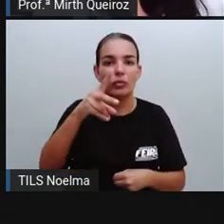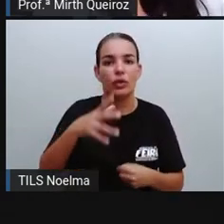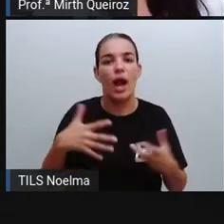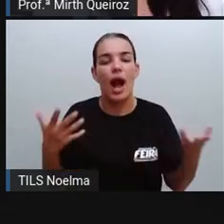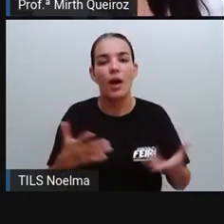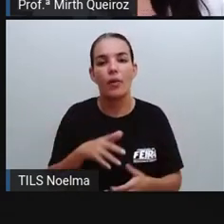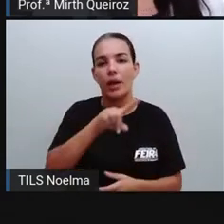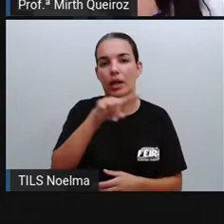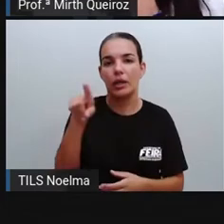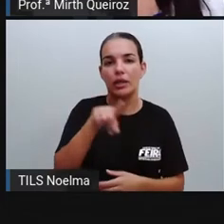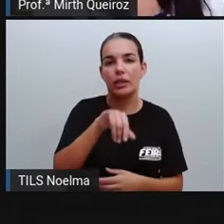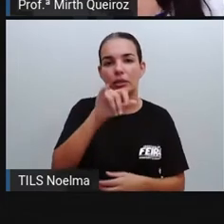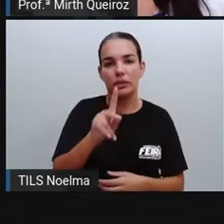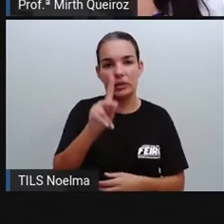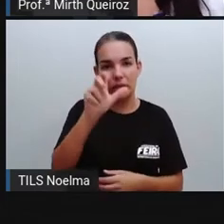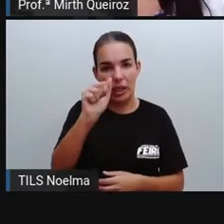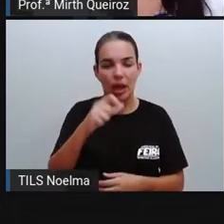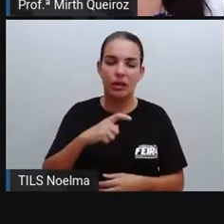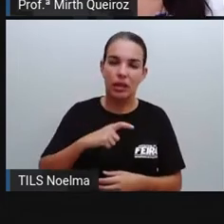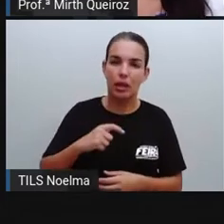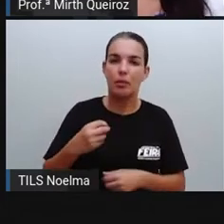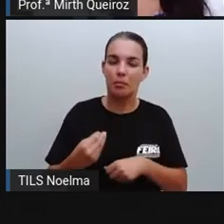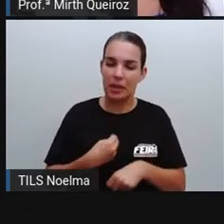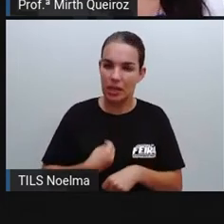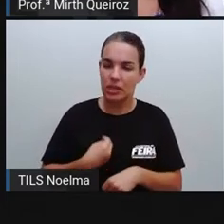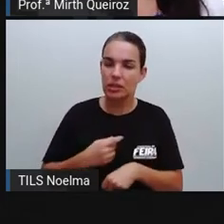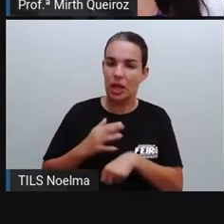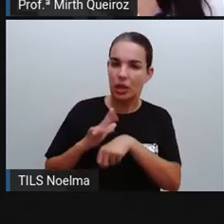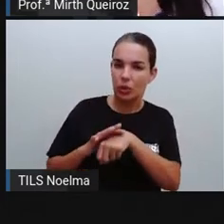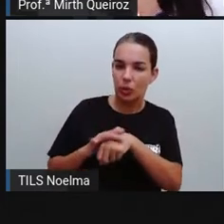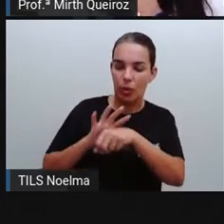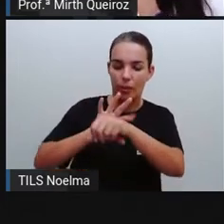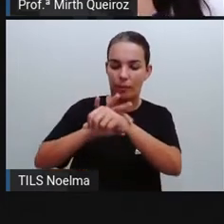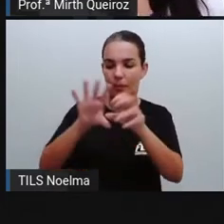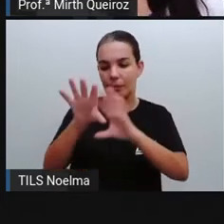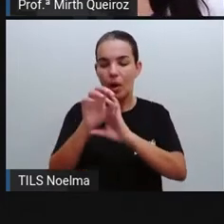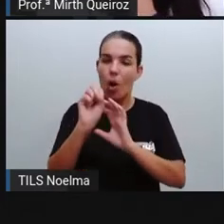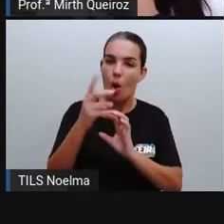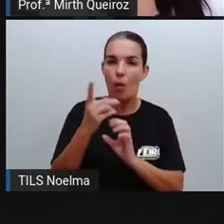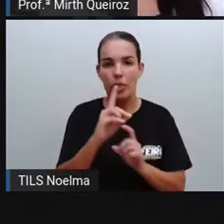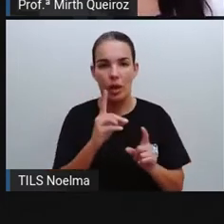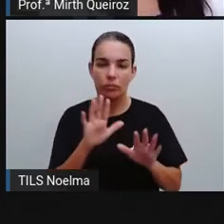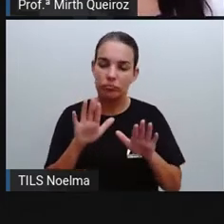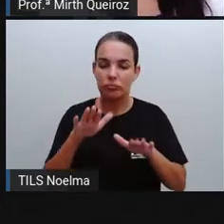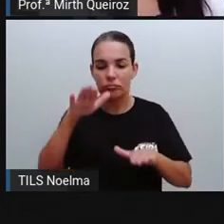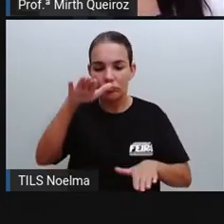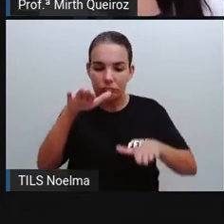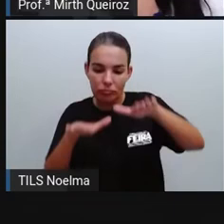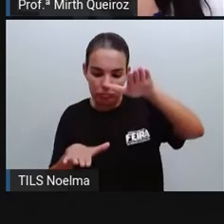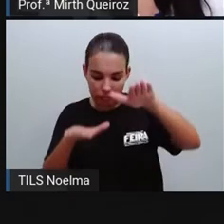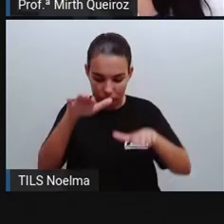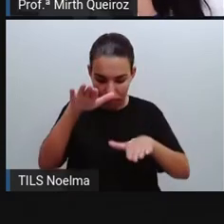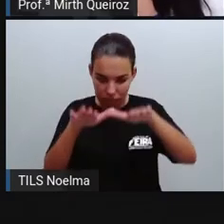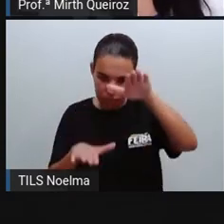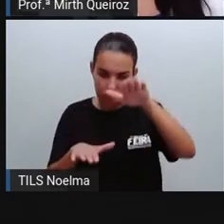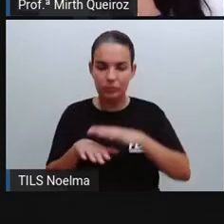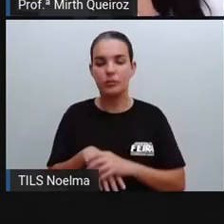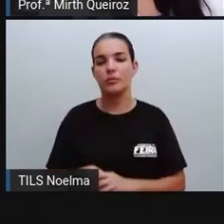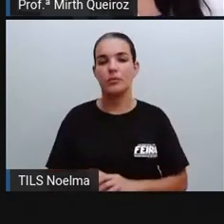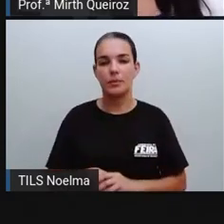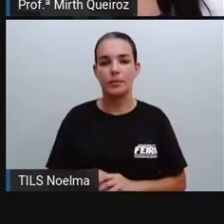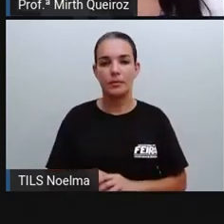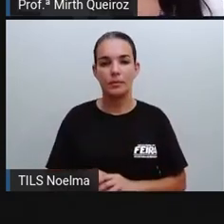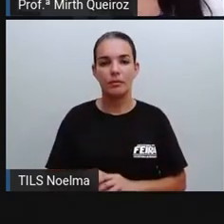ou não e são dores mais leves. Então assim, mediana, em caso de dengue, na zika,